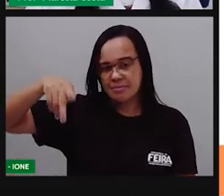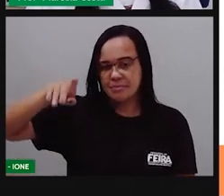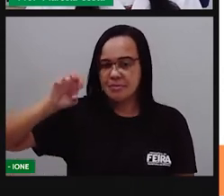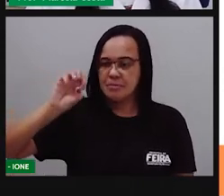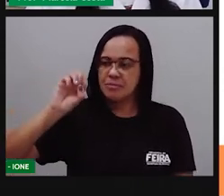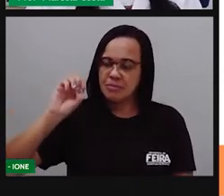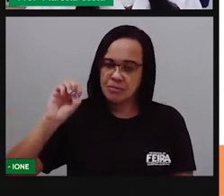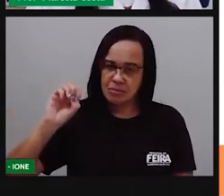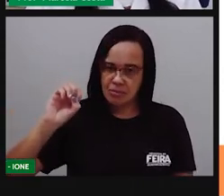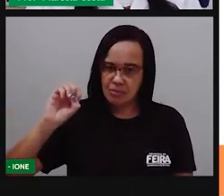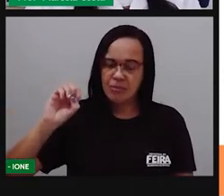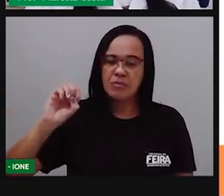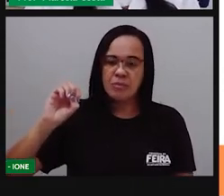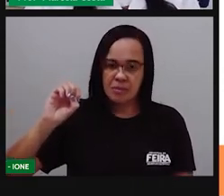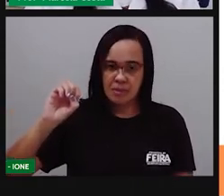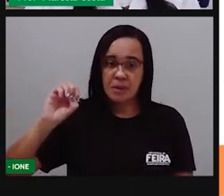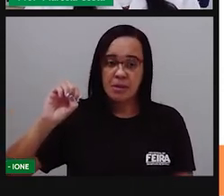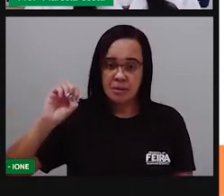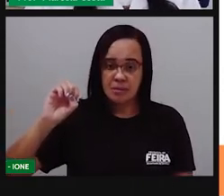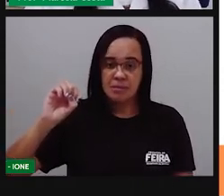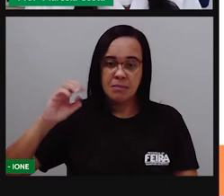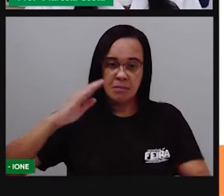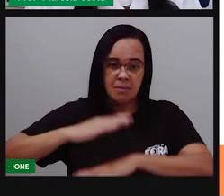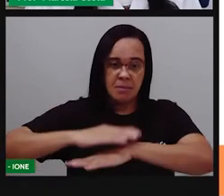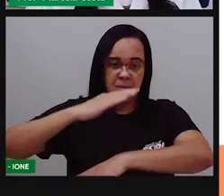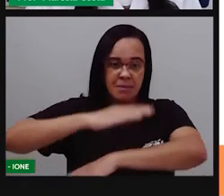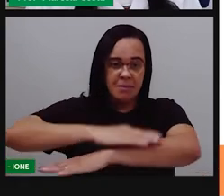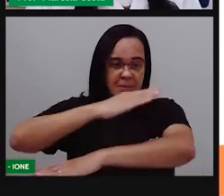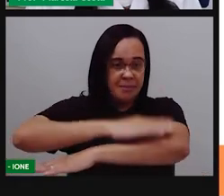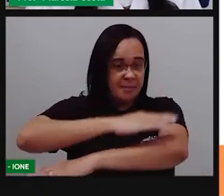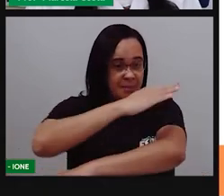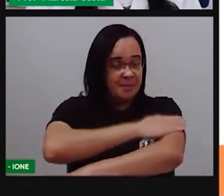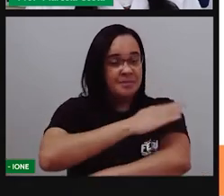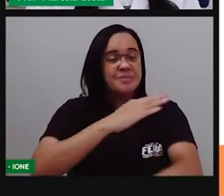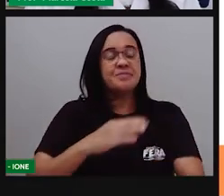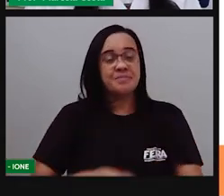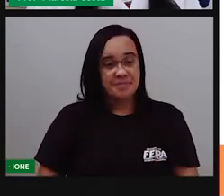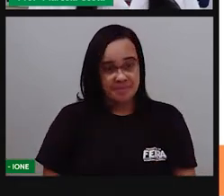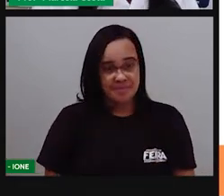P O Sapo